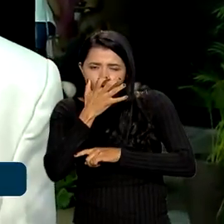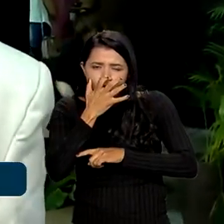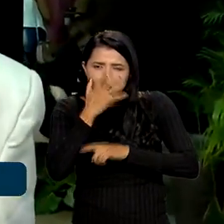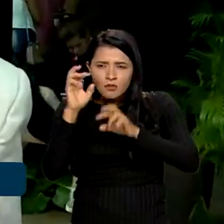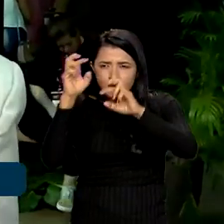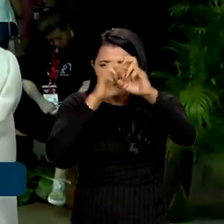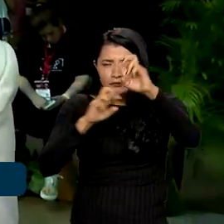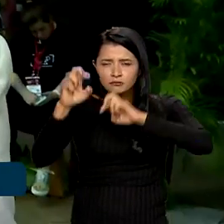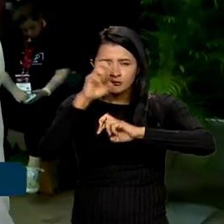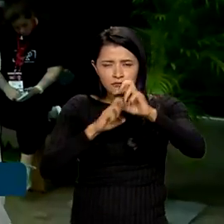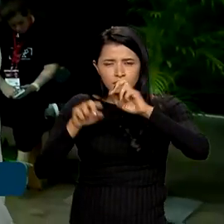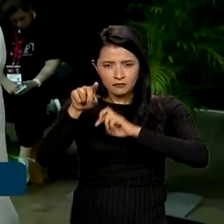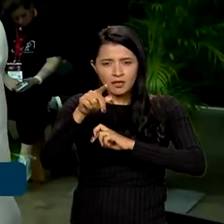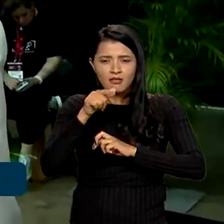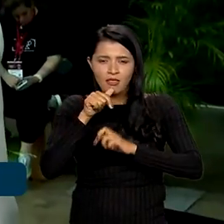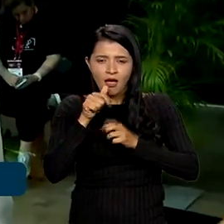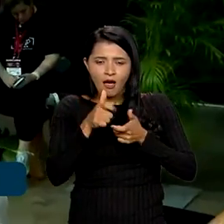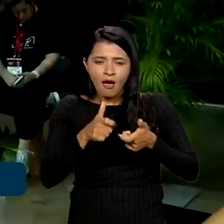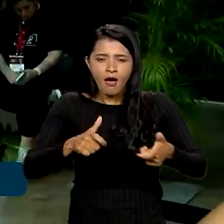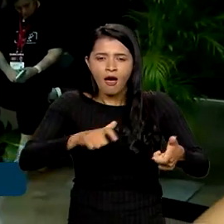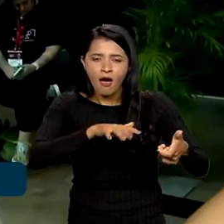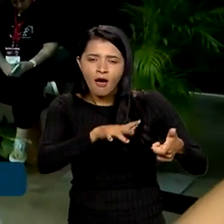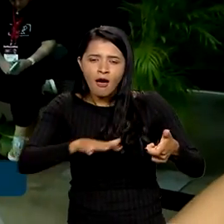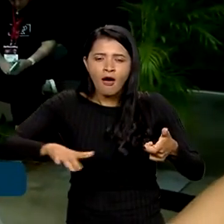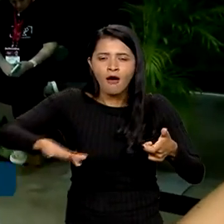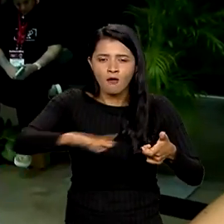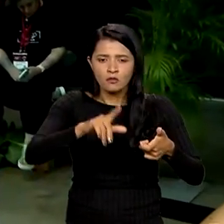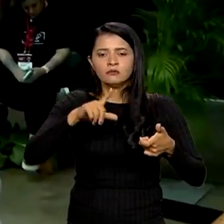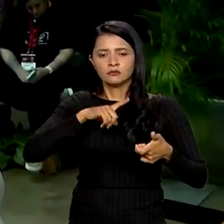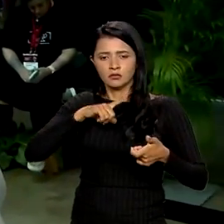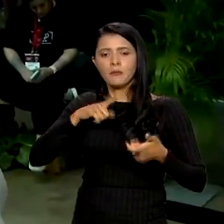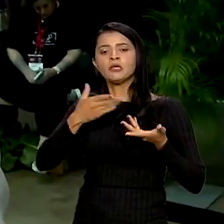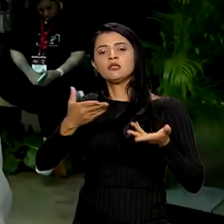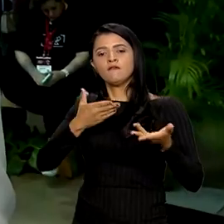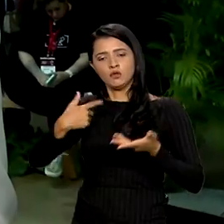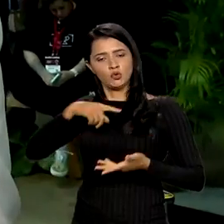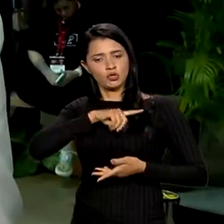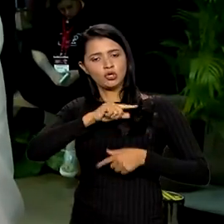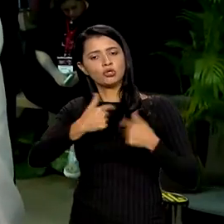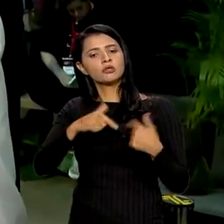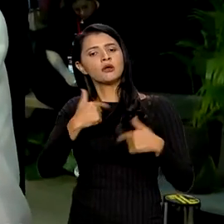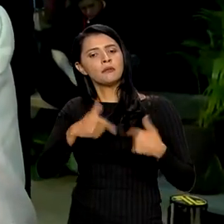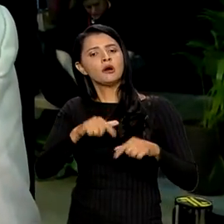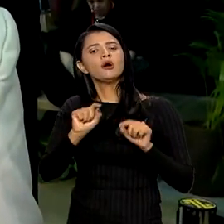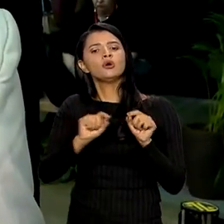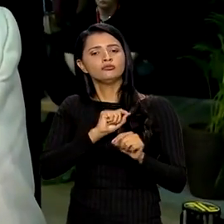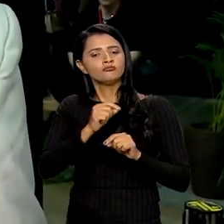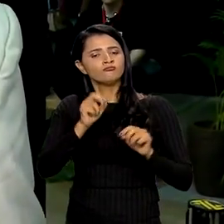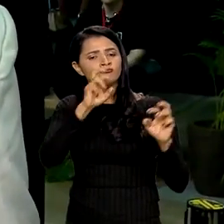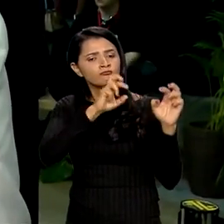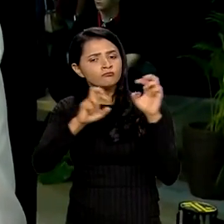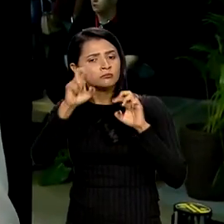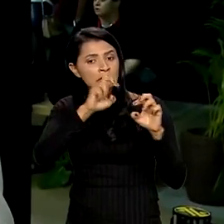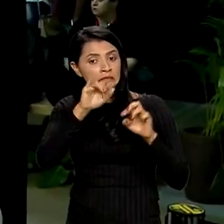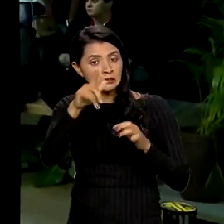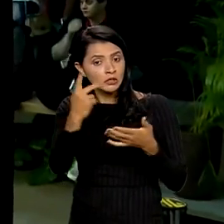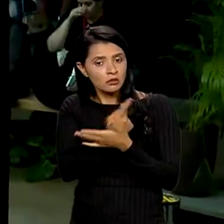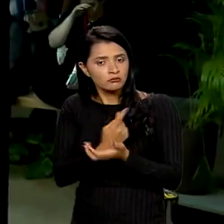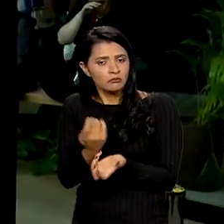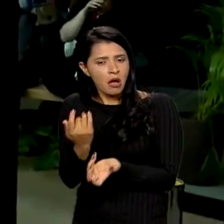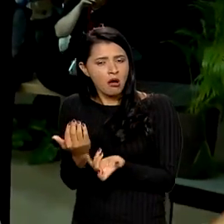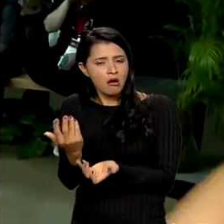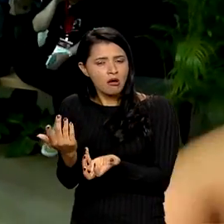hidrológicas, a gente também presta o serviço de monitoramento de incêndios, de